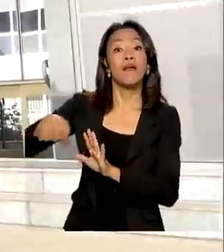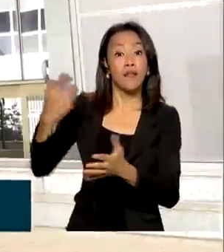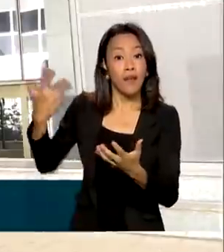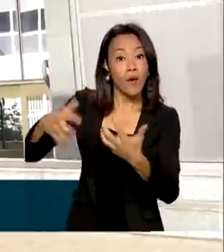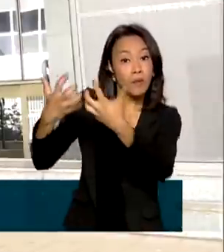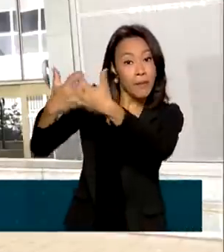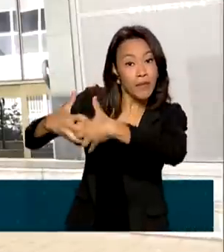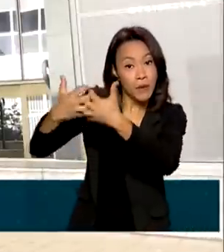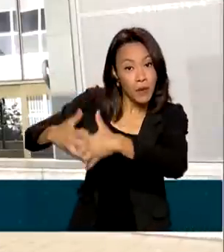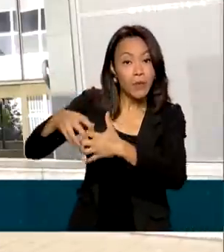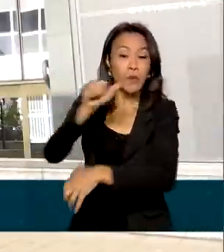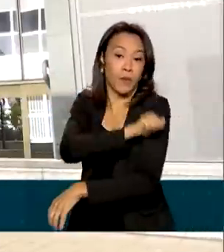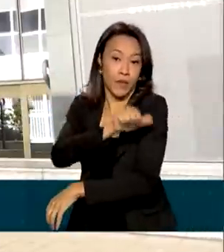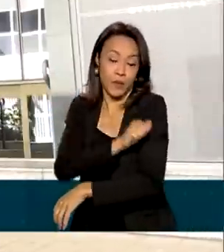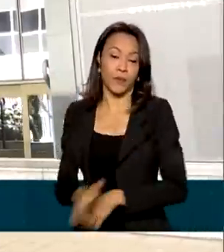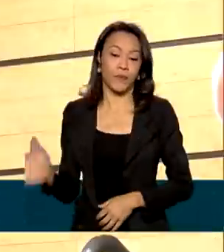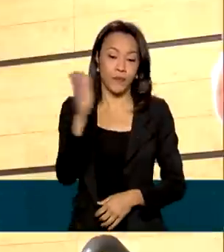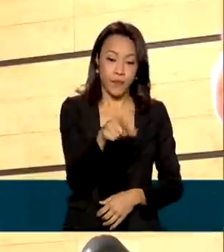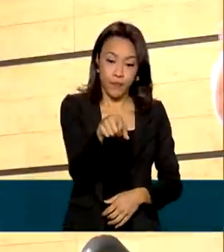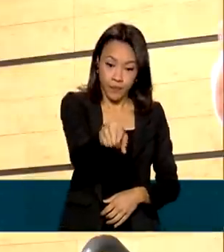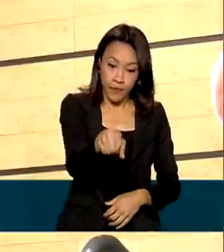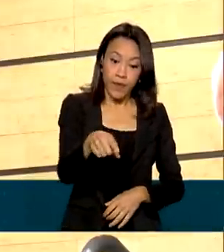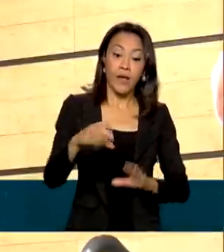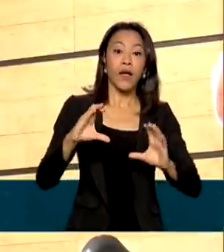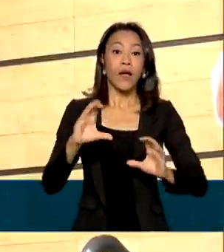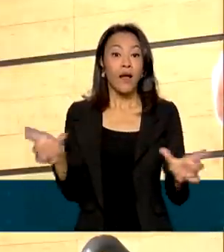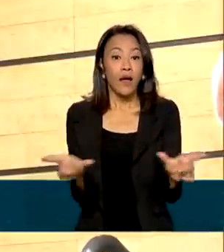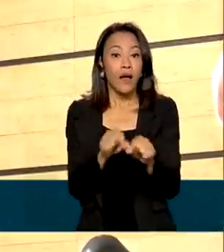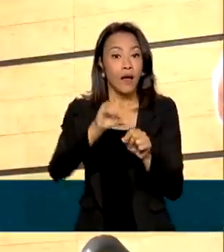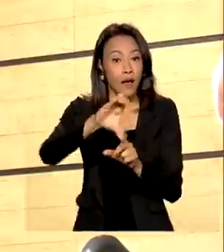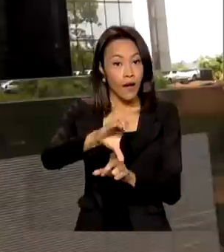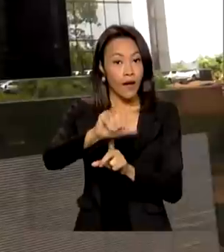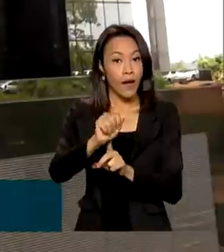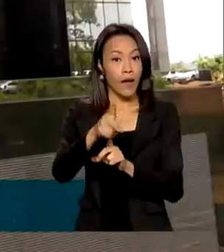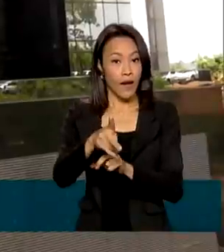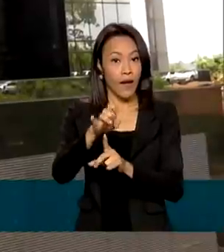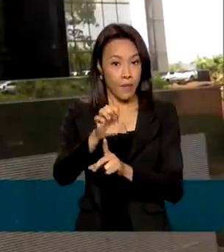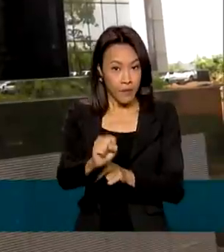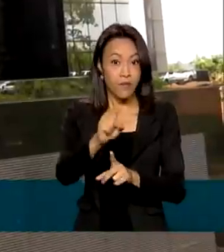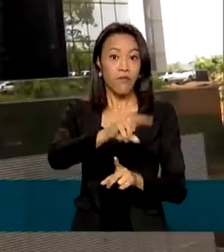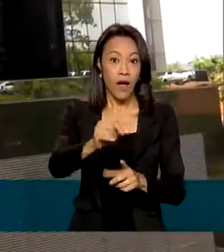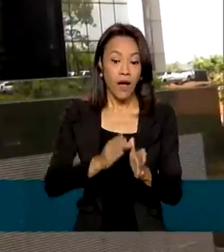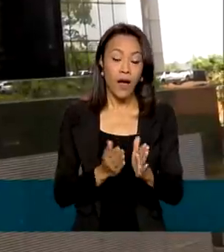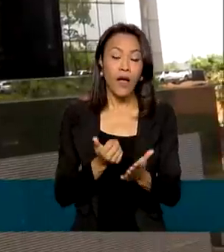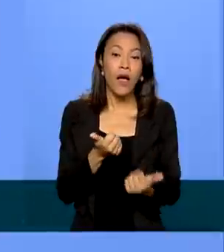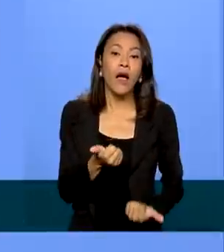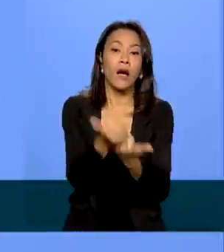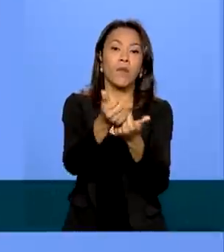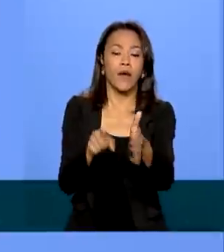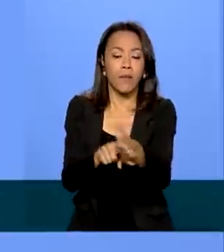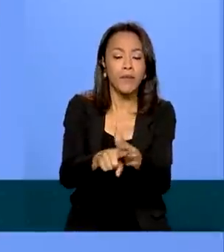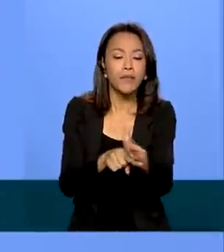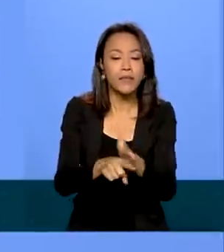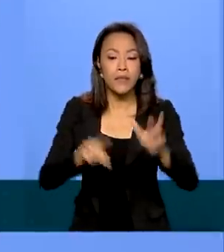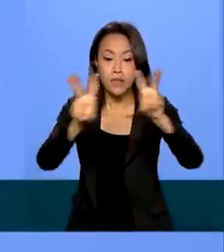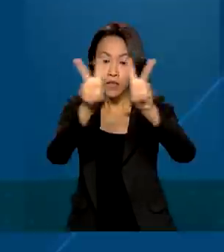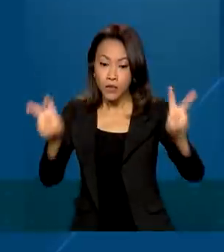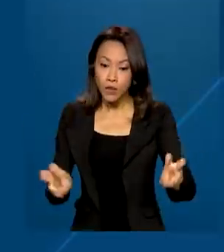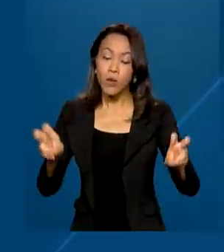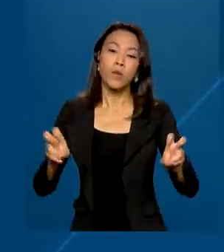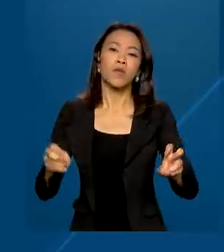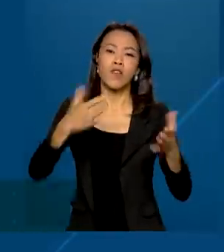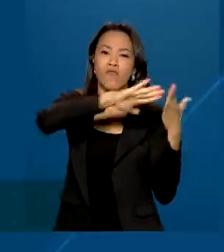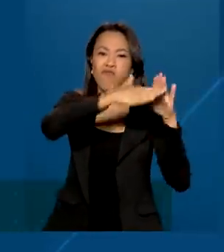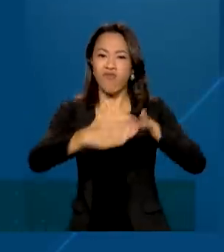meio da CAPES, vai lançar editais para investir em projetos de pesquisa com foco na prevenção e enfrentamento de desastres ambientais.